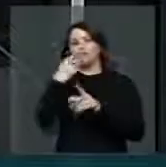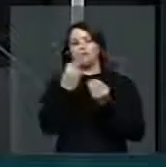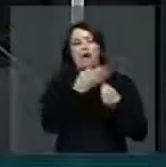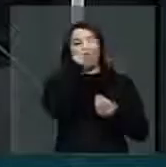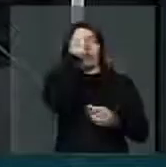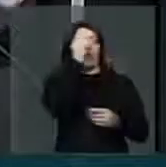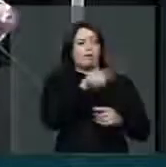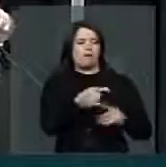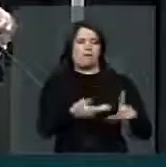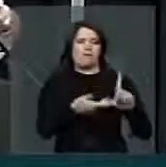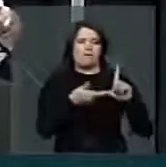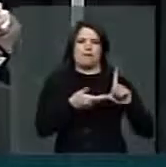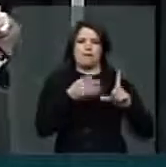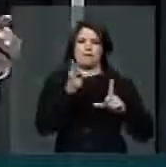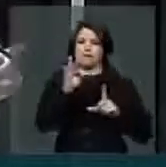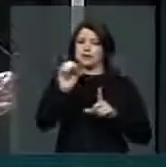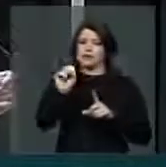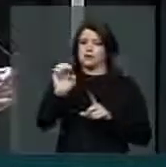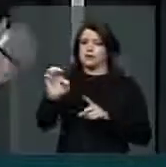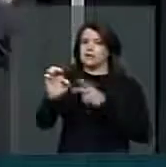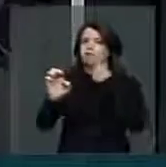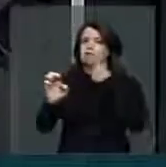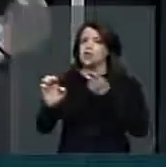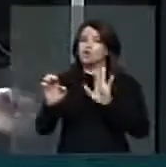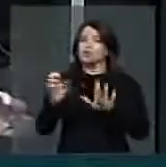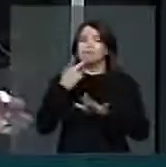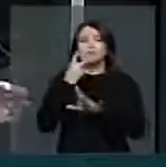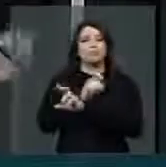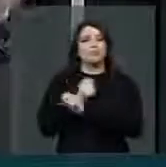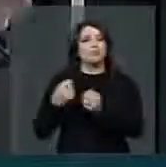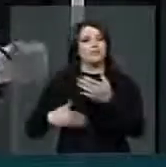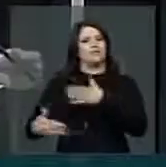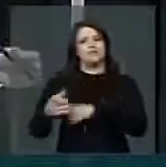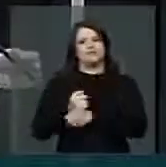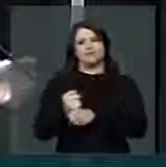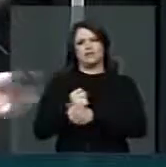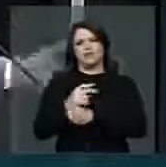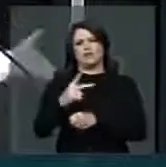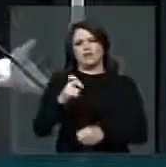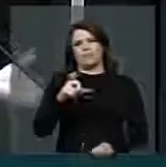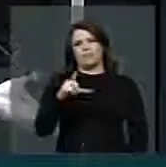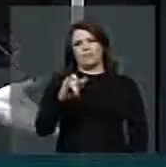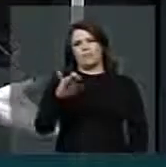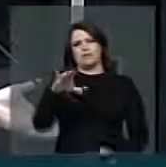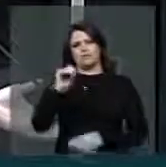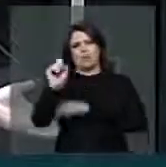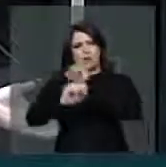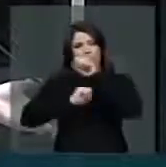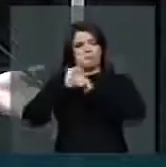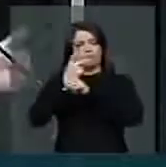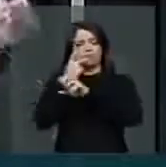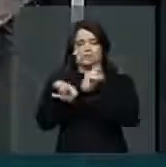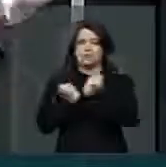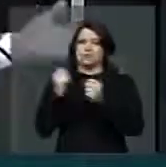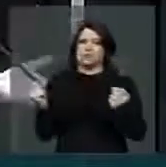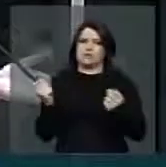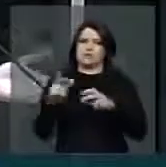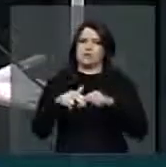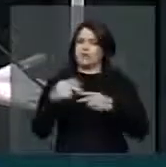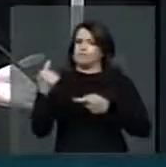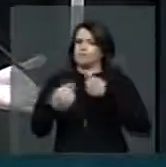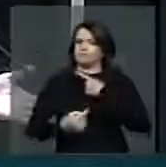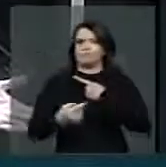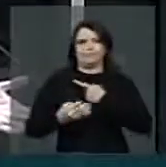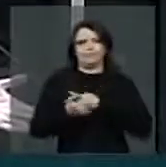O próprio TSE já se manifestou. É impossível fazer um plebiscito para a próxima eleição. É anticonstitucional.